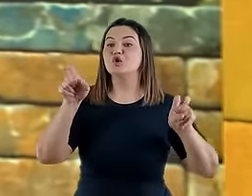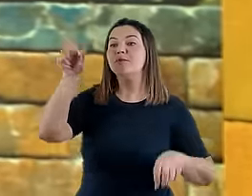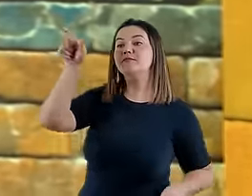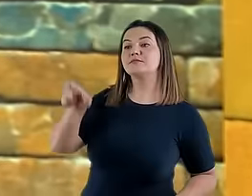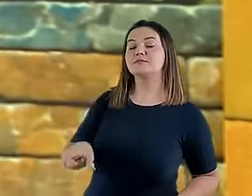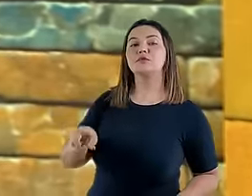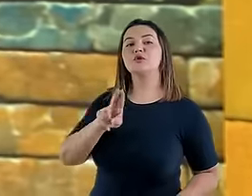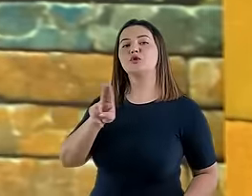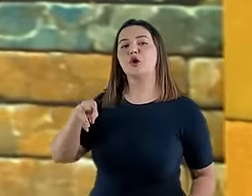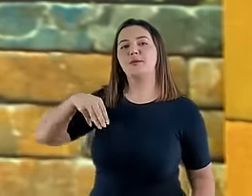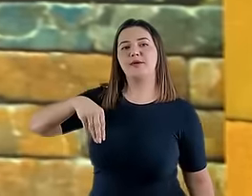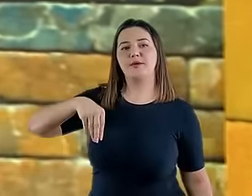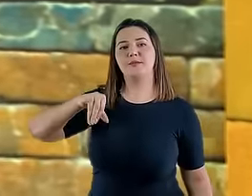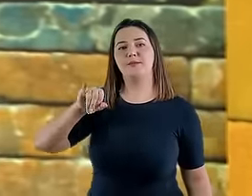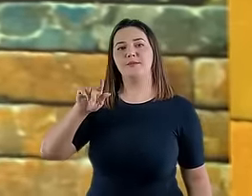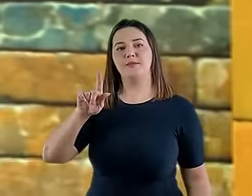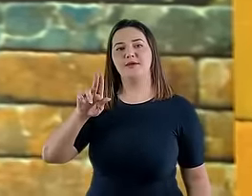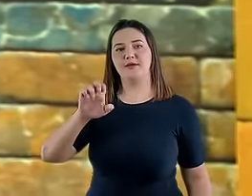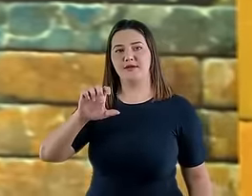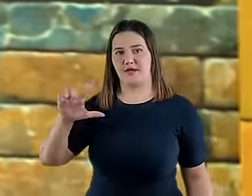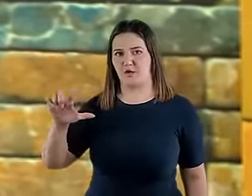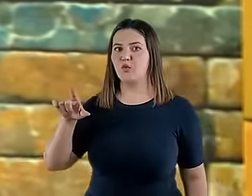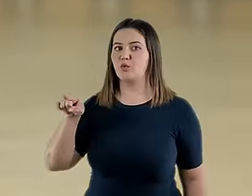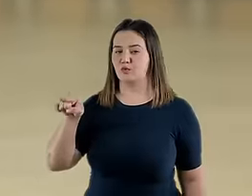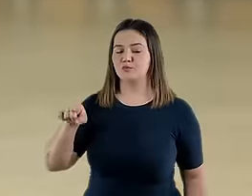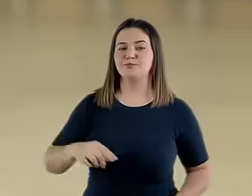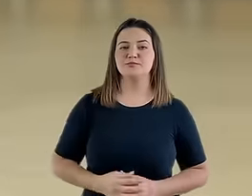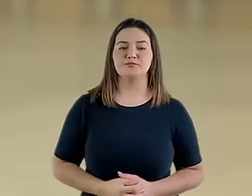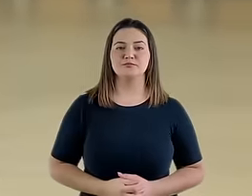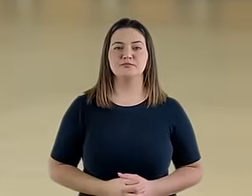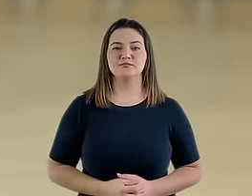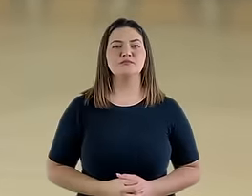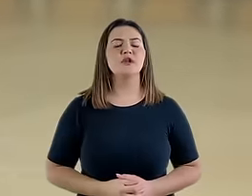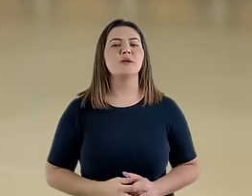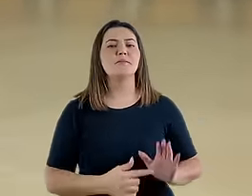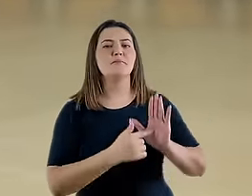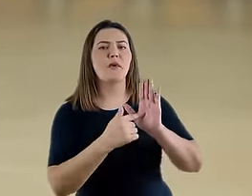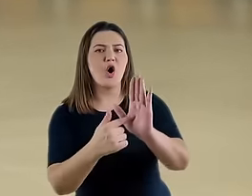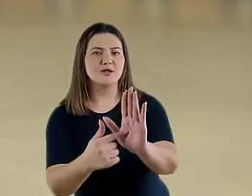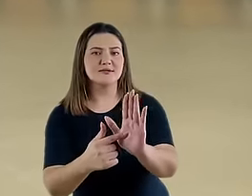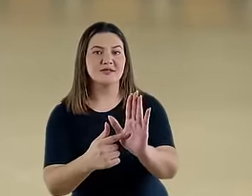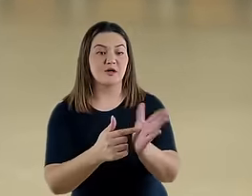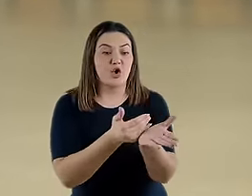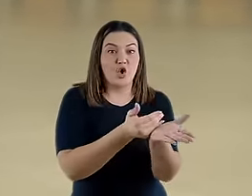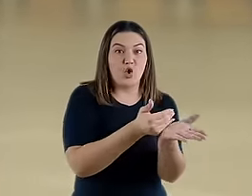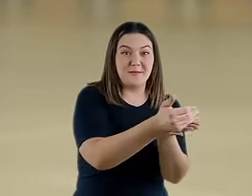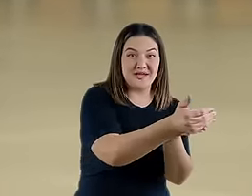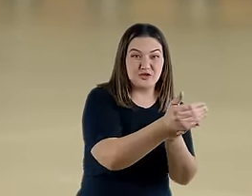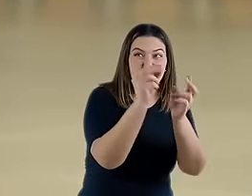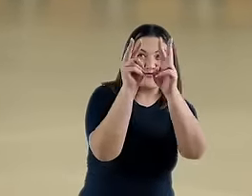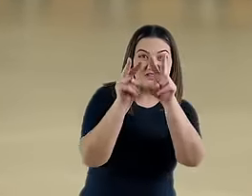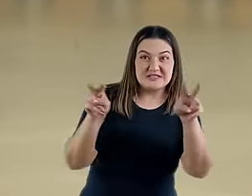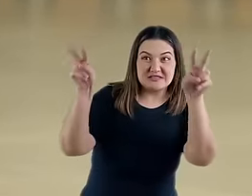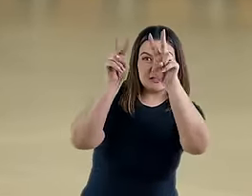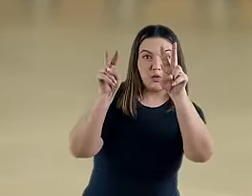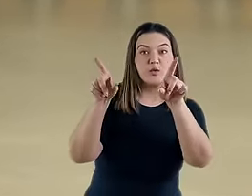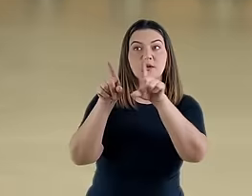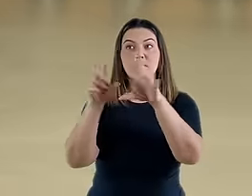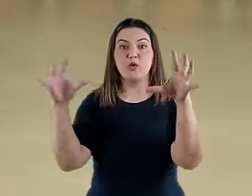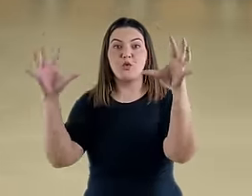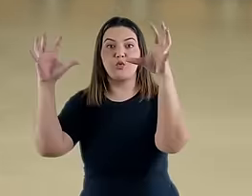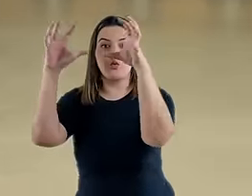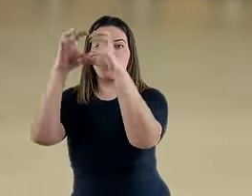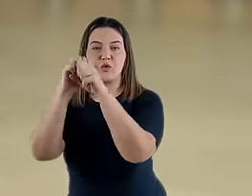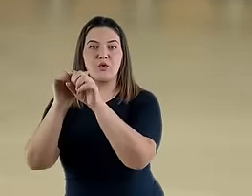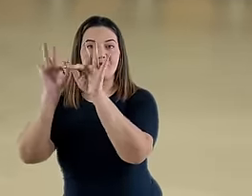desse ser celestial chamado Miguel. Isto mostra que a introdução e a conclusão da visão se